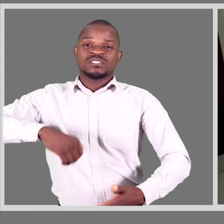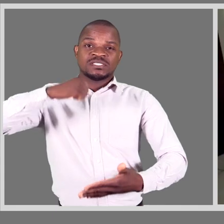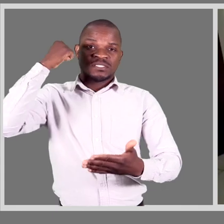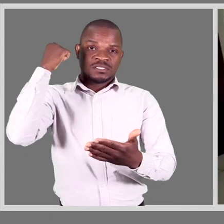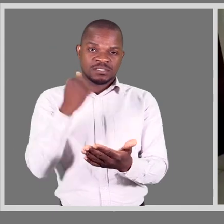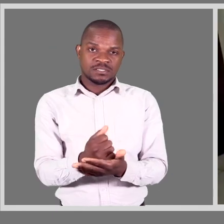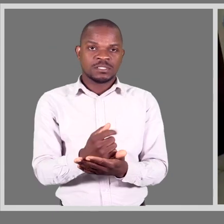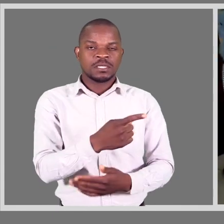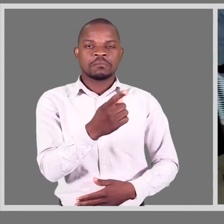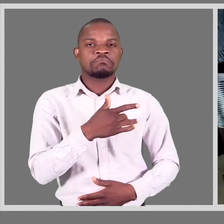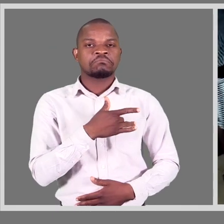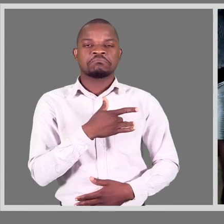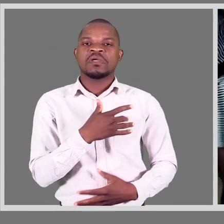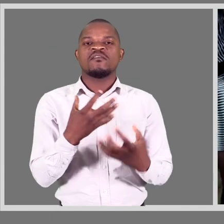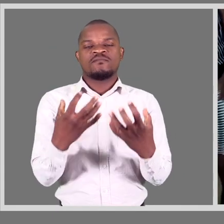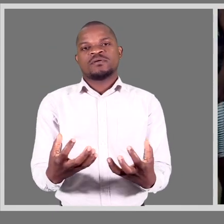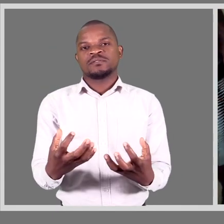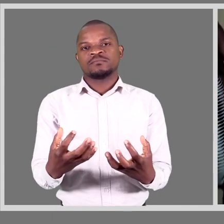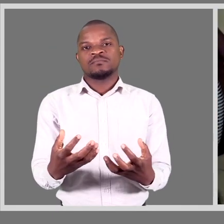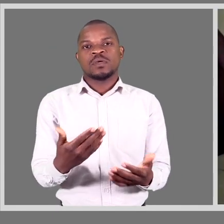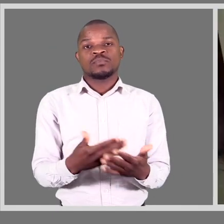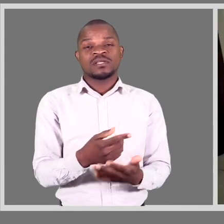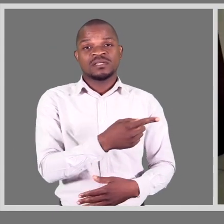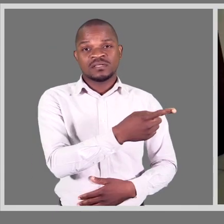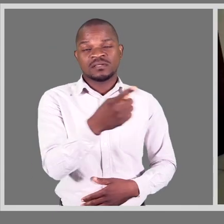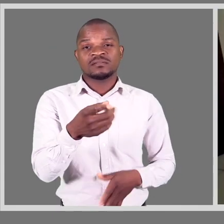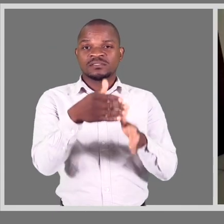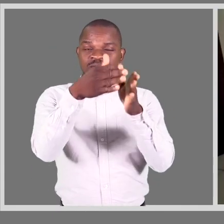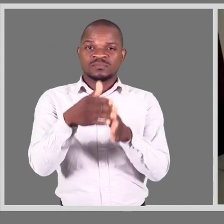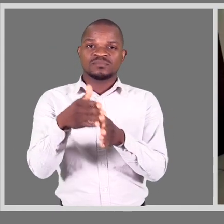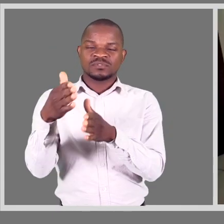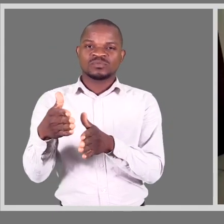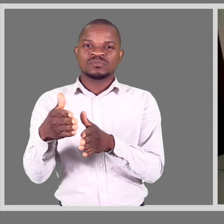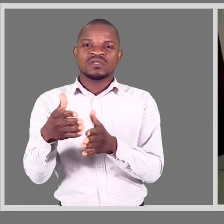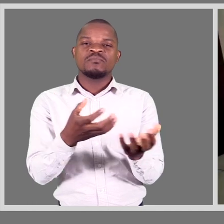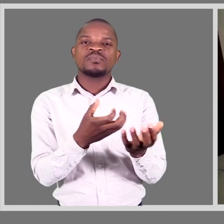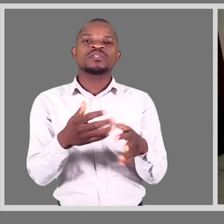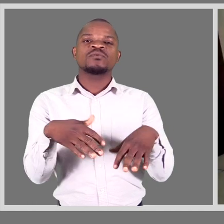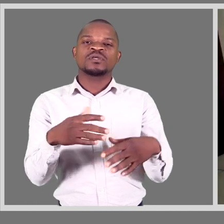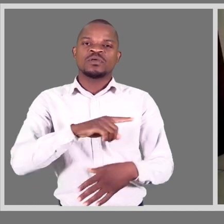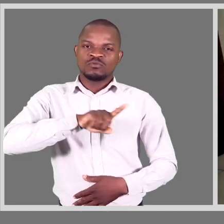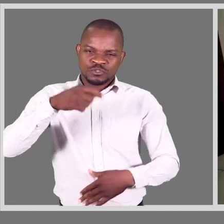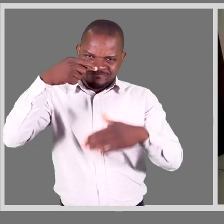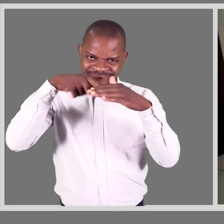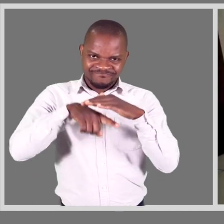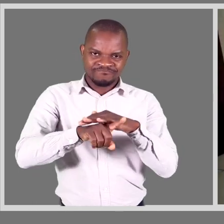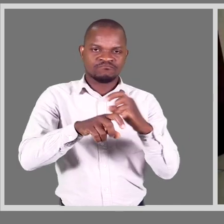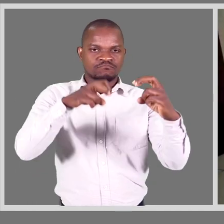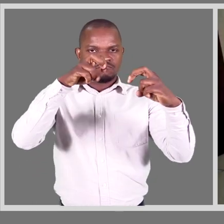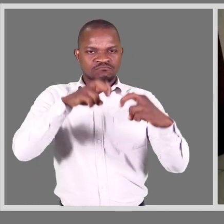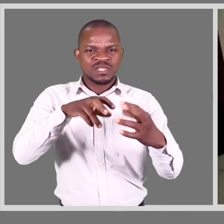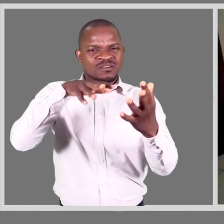decisões não têm sido sensíveis. Portanto, são pessoas que é preciso irmos lá,